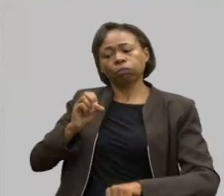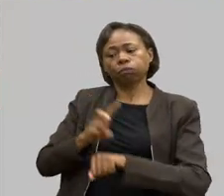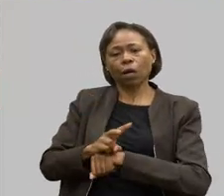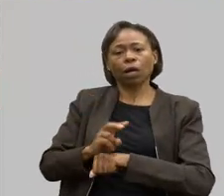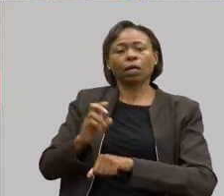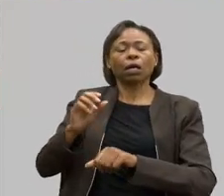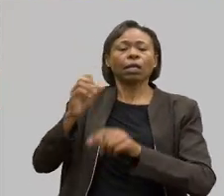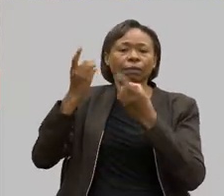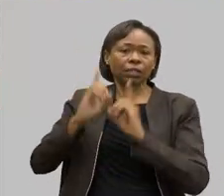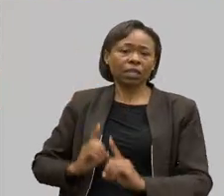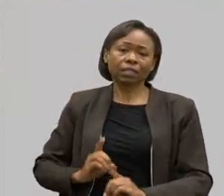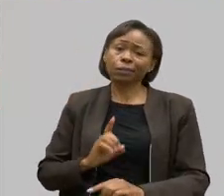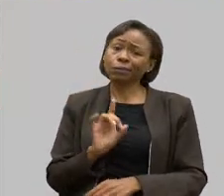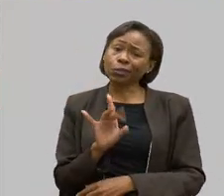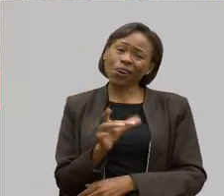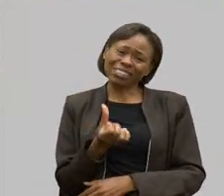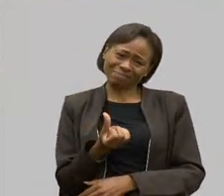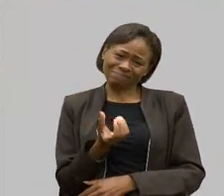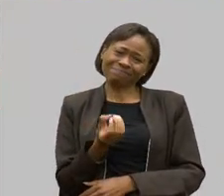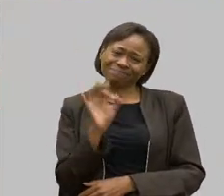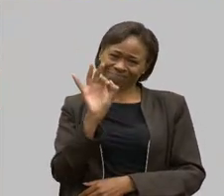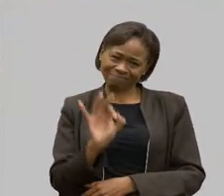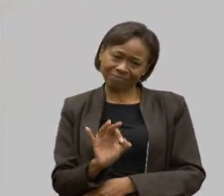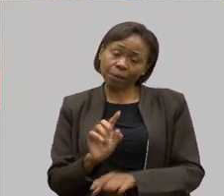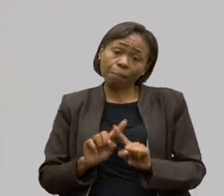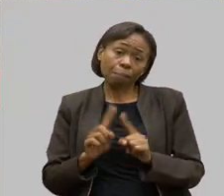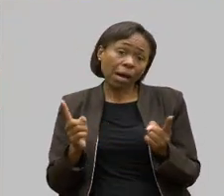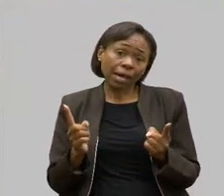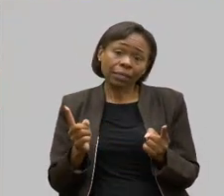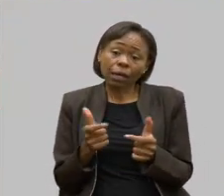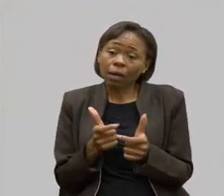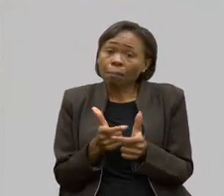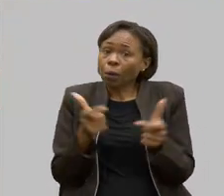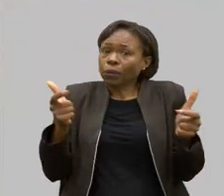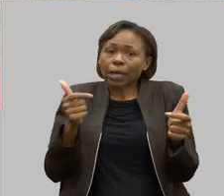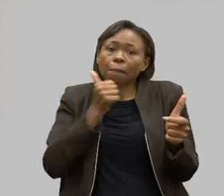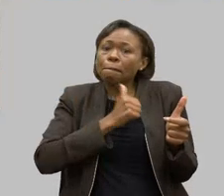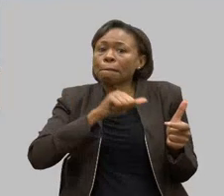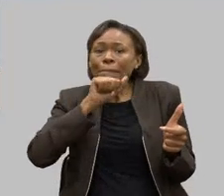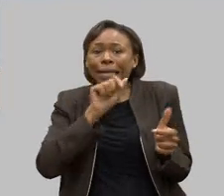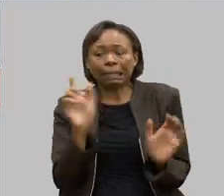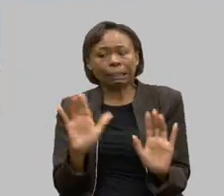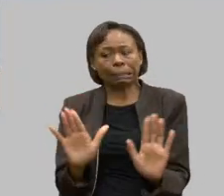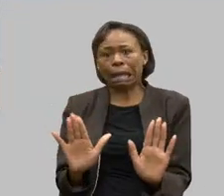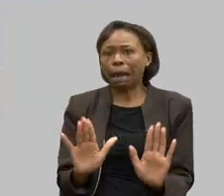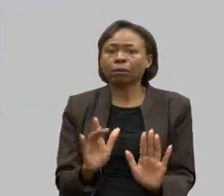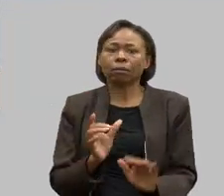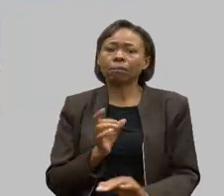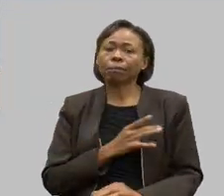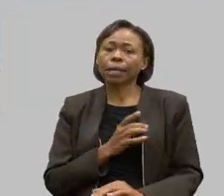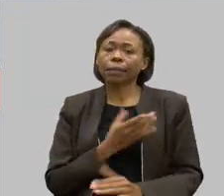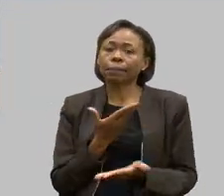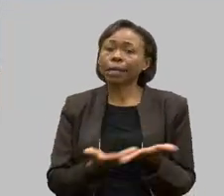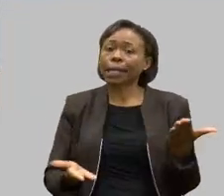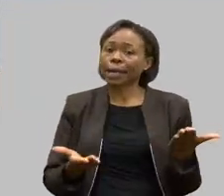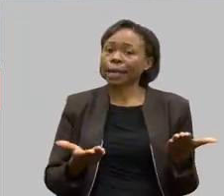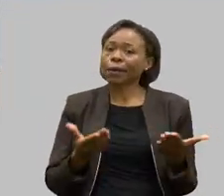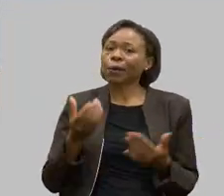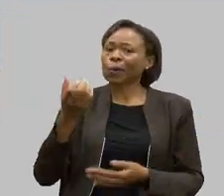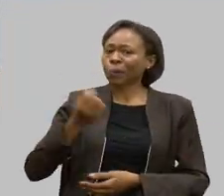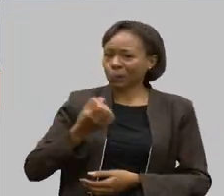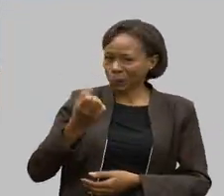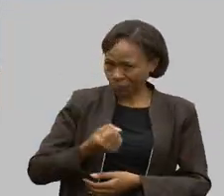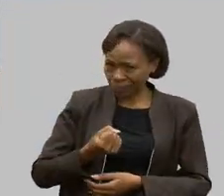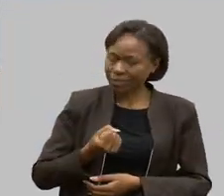60%. Mas muito disso é porque as mães não querem, com medo do filho, perder o seu direito. Precisa